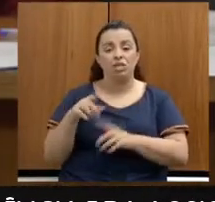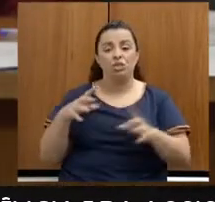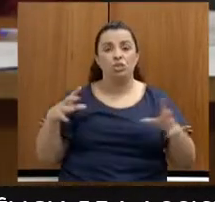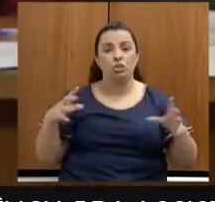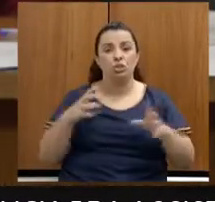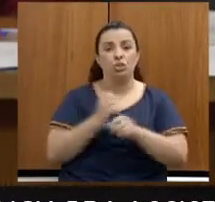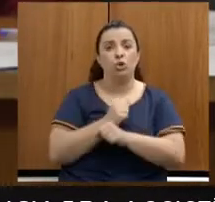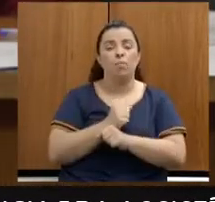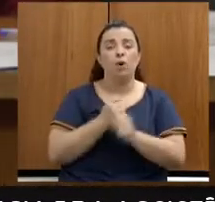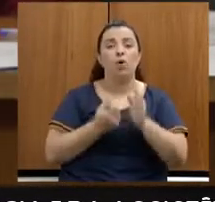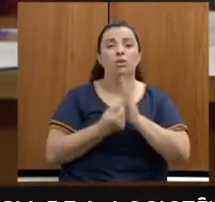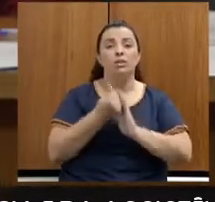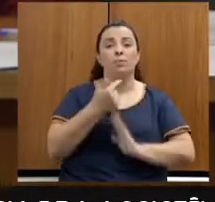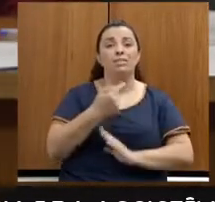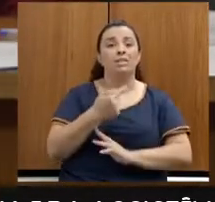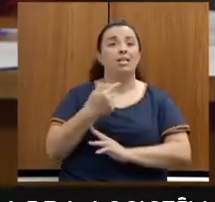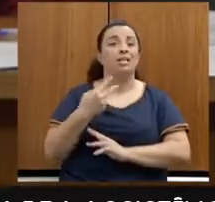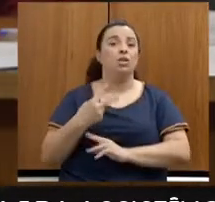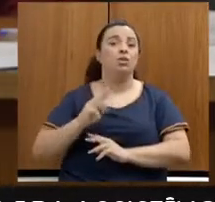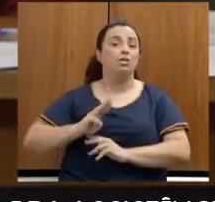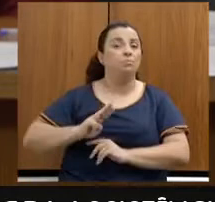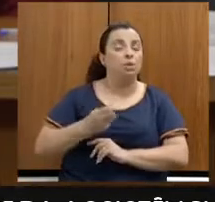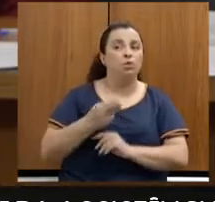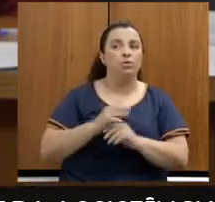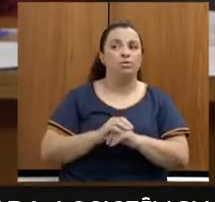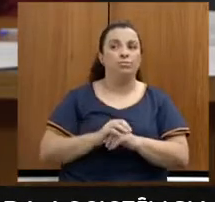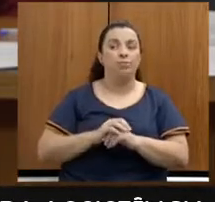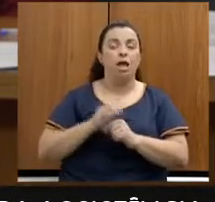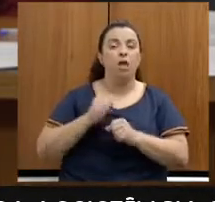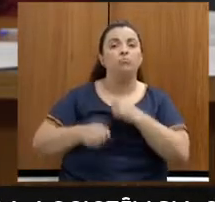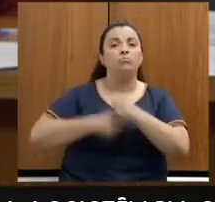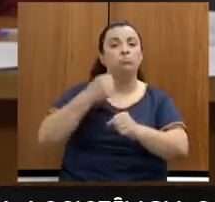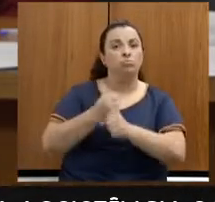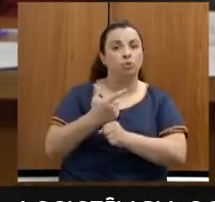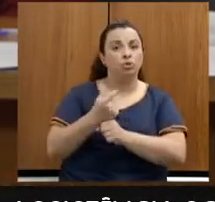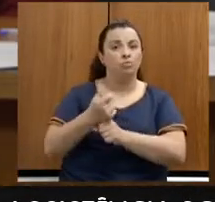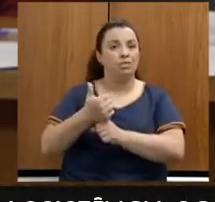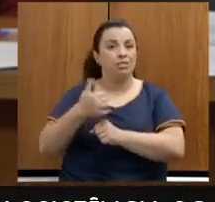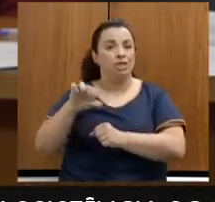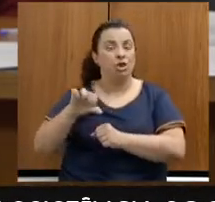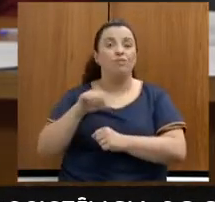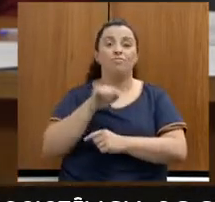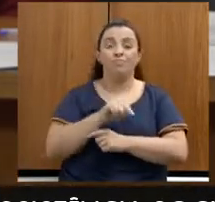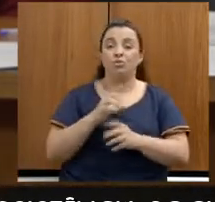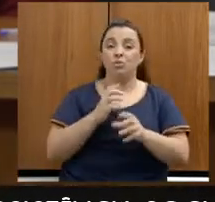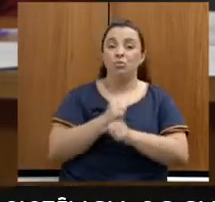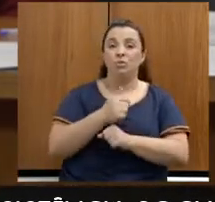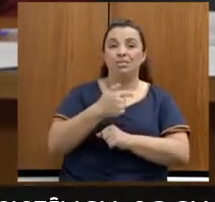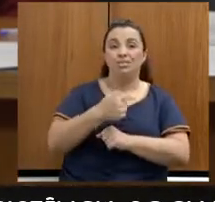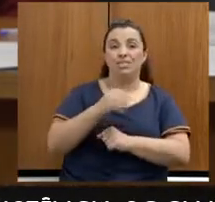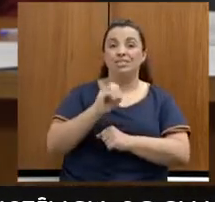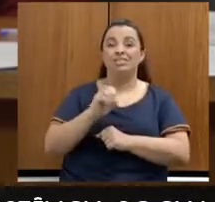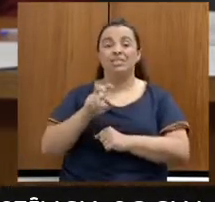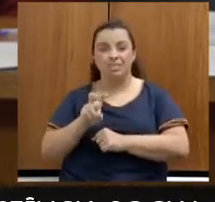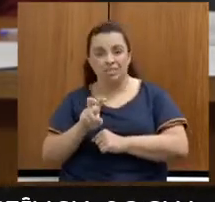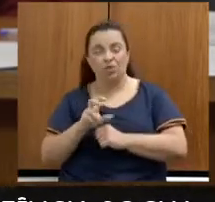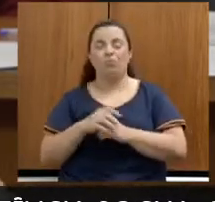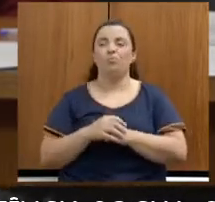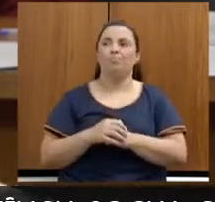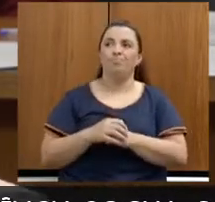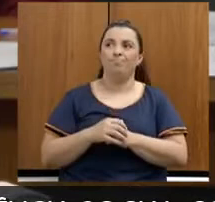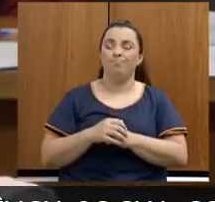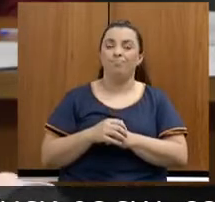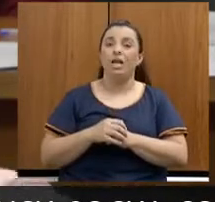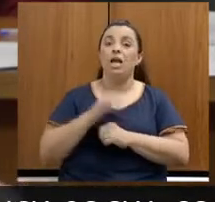2019, isso passou para 205. Em 2020, é lógico que tive transferência de renda,